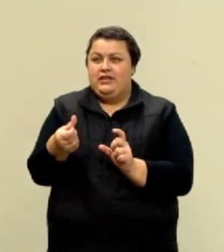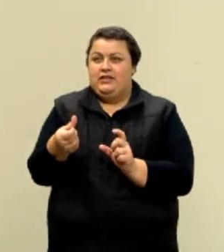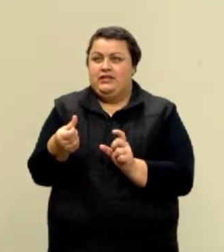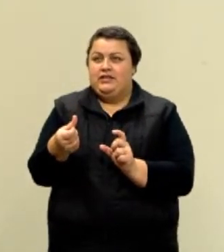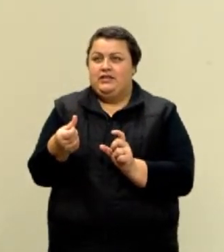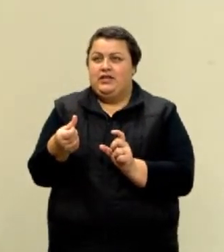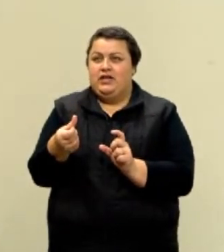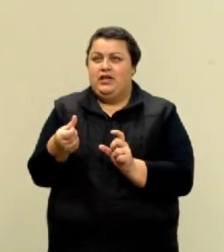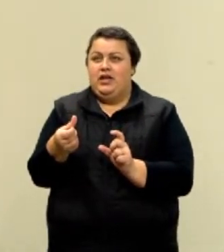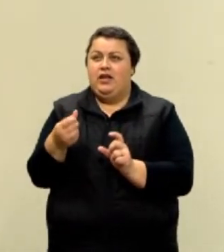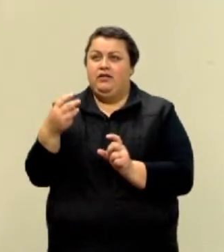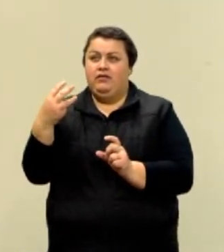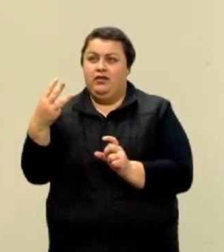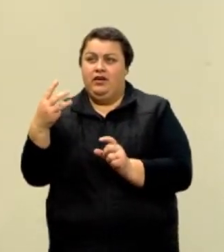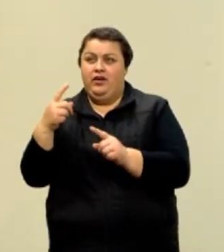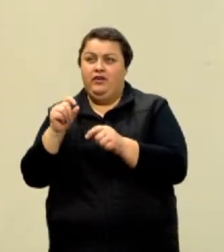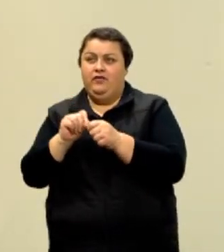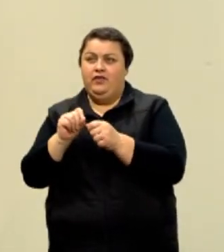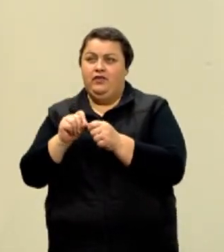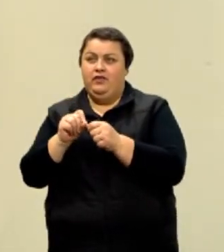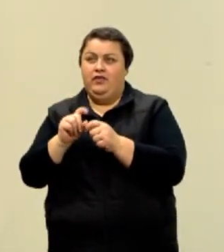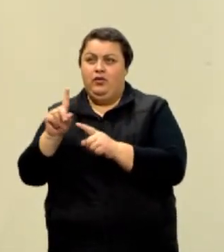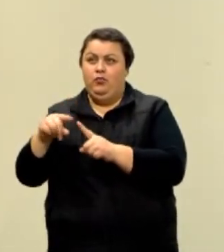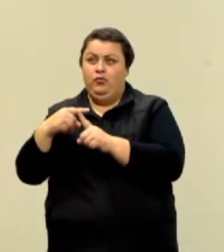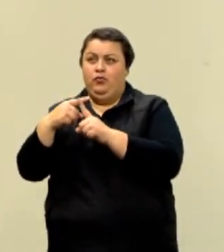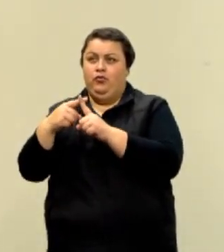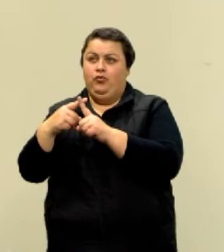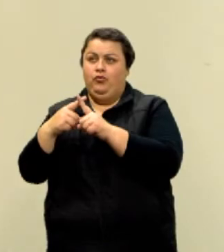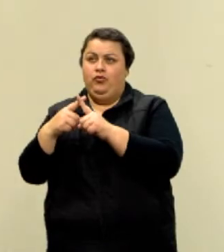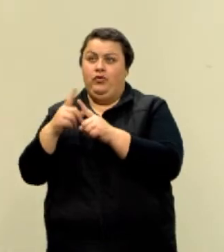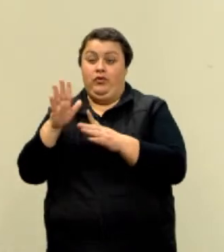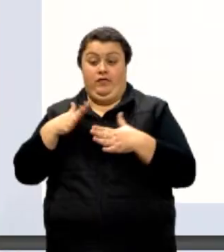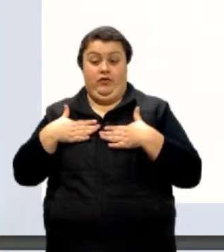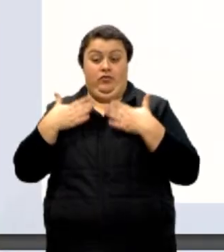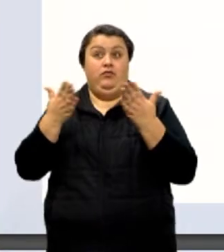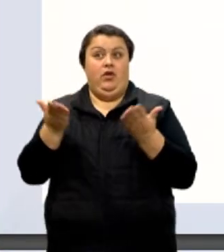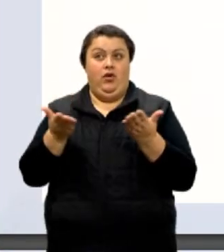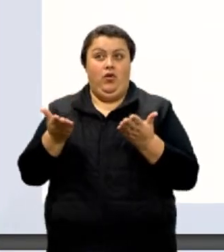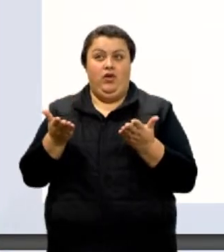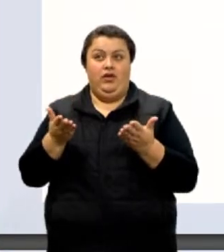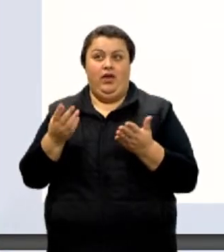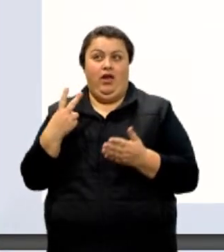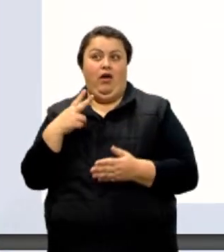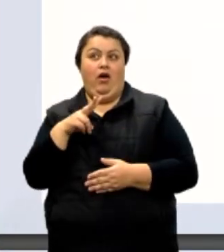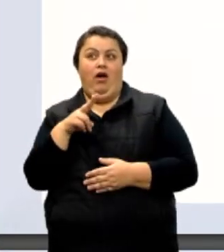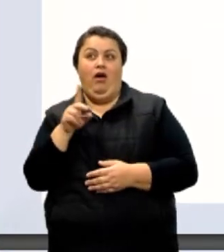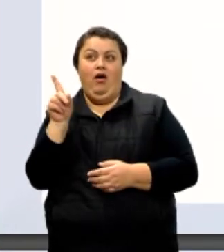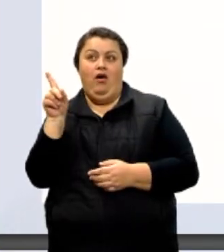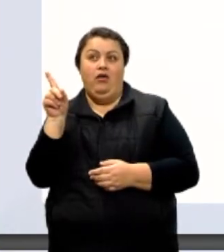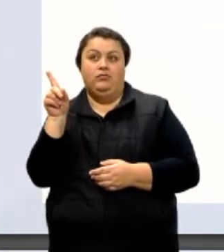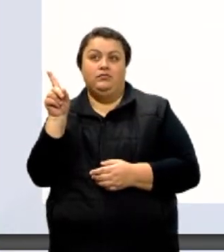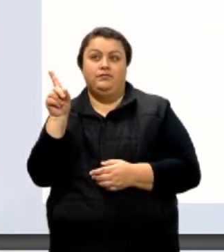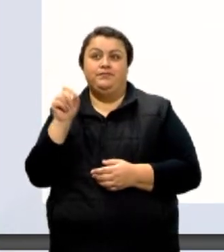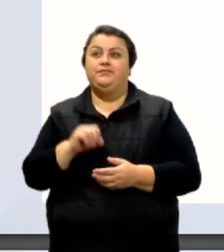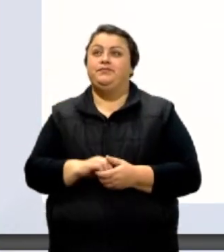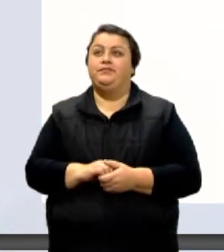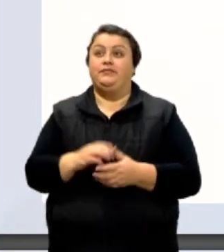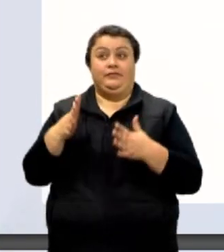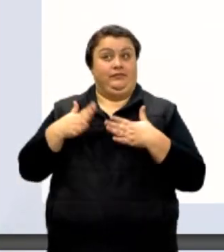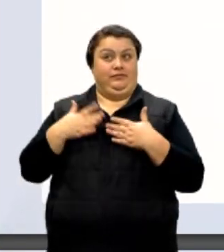metro e três formavam submúltiplos. Não vai te assustar agora, tá? Não vai te assustar.